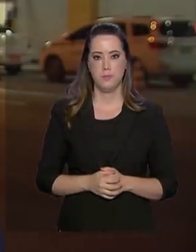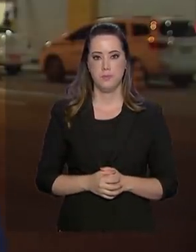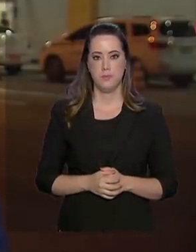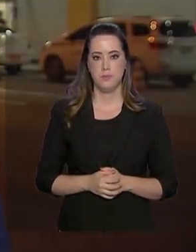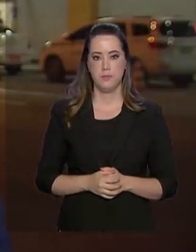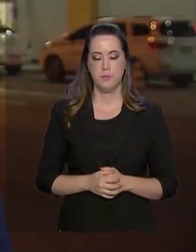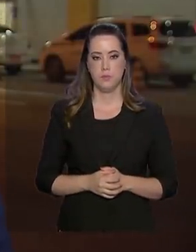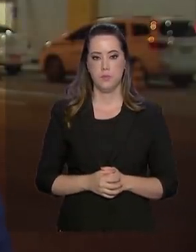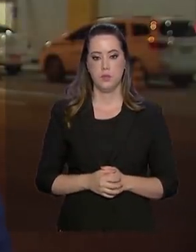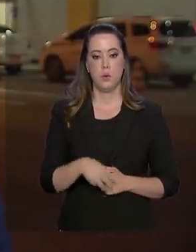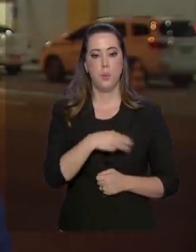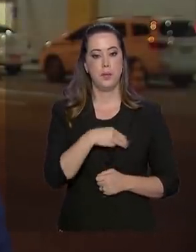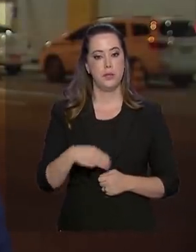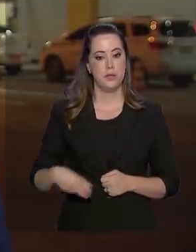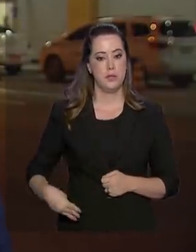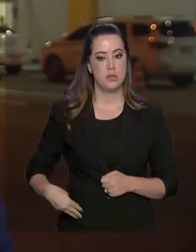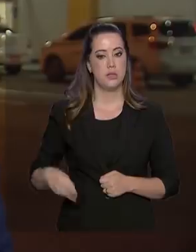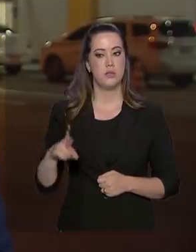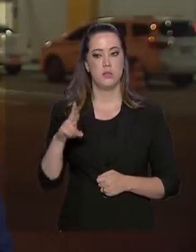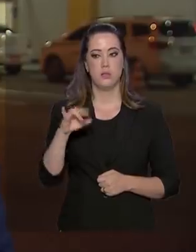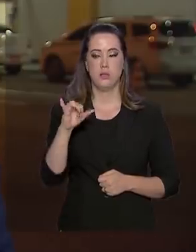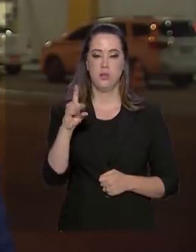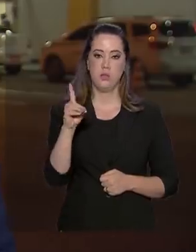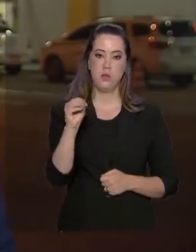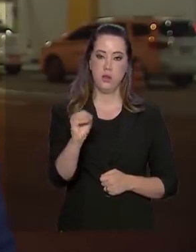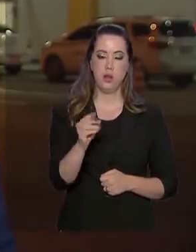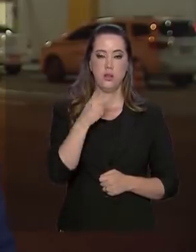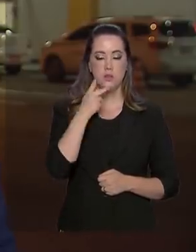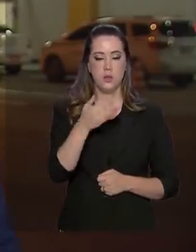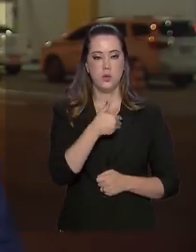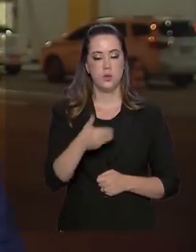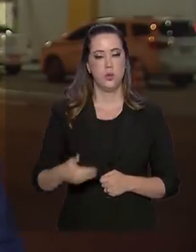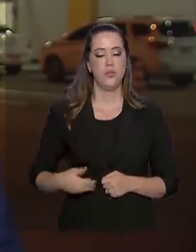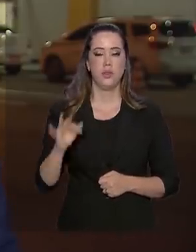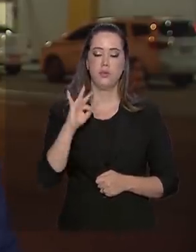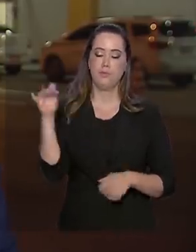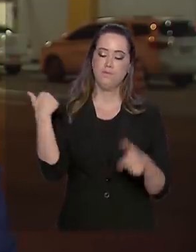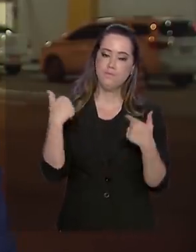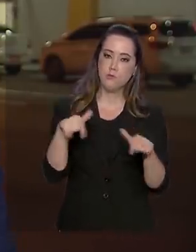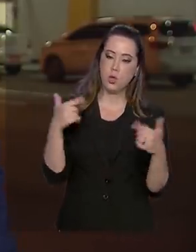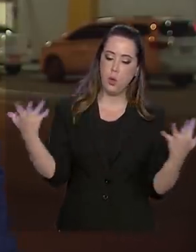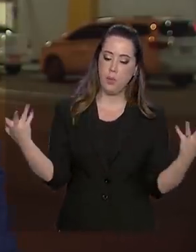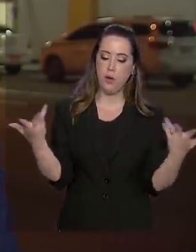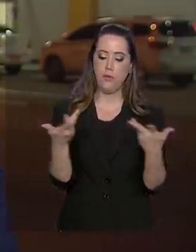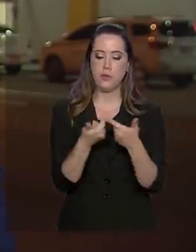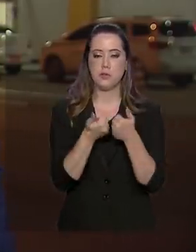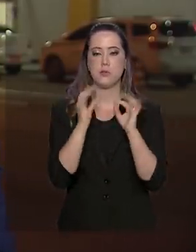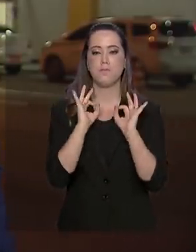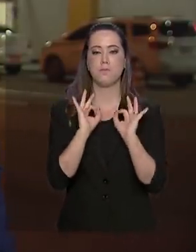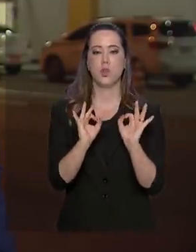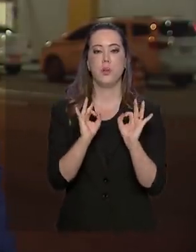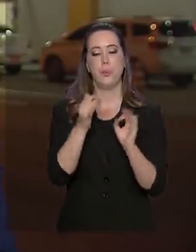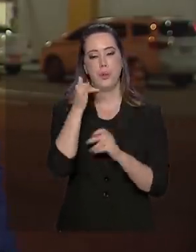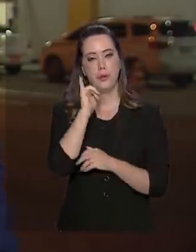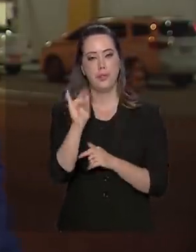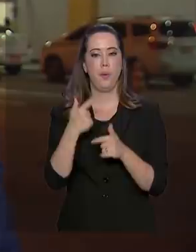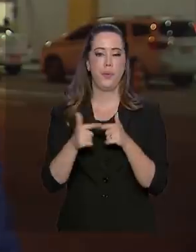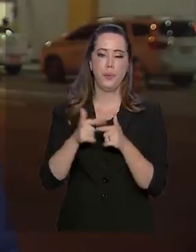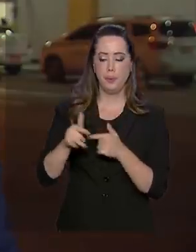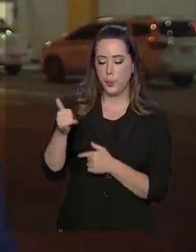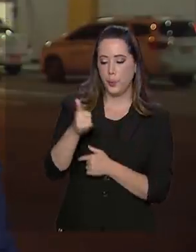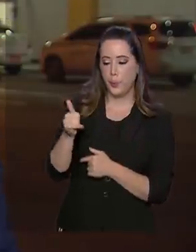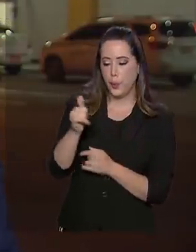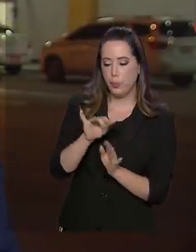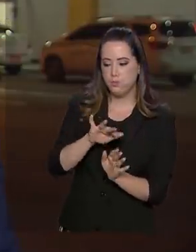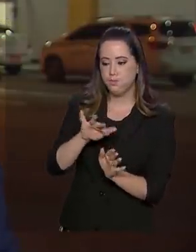O ministro Ricardo Salles disse que o governo federal está atuando de forma eficiente para conter as manchas de óleo e que o